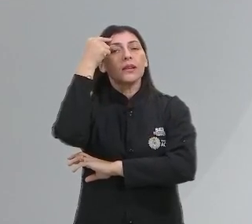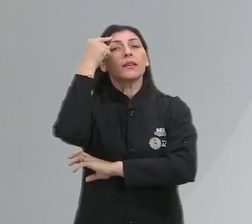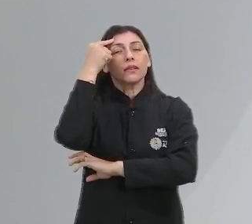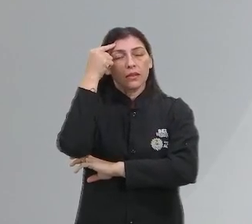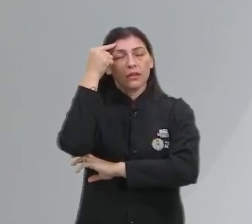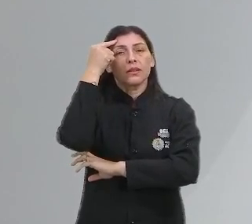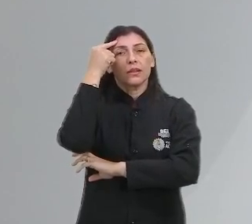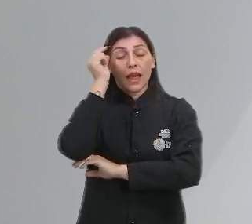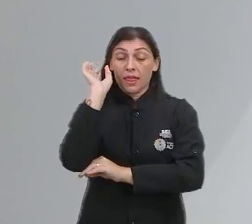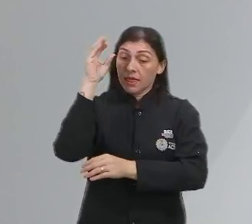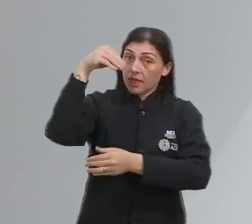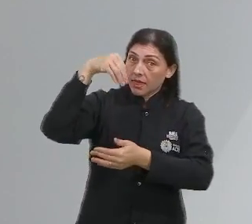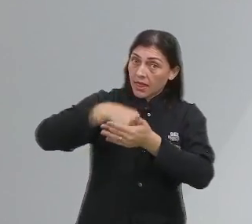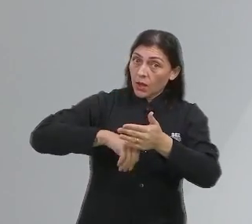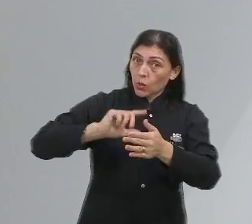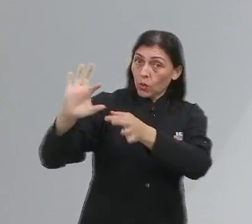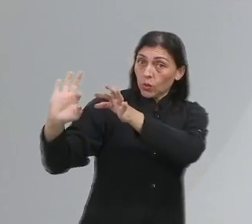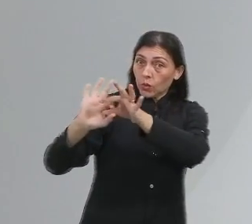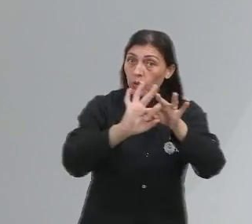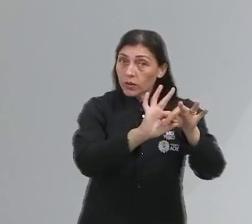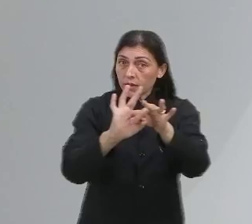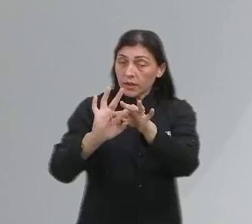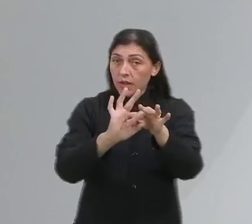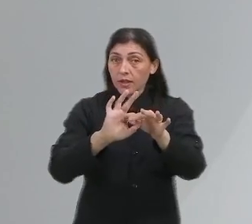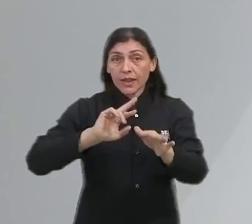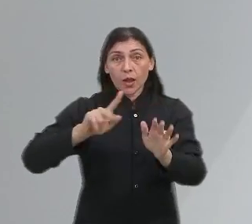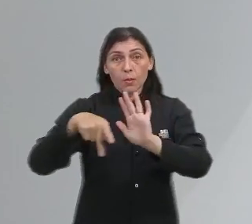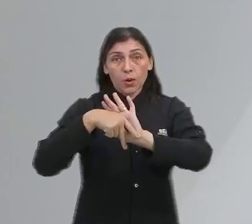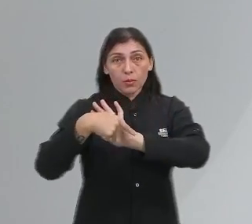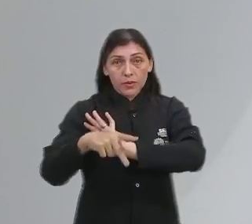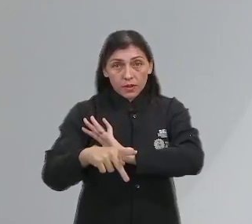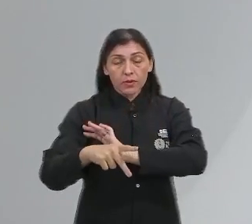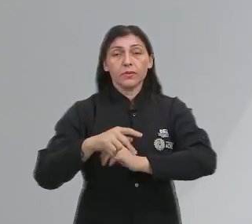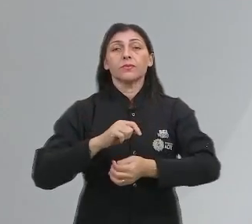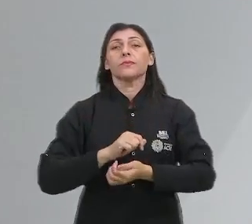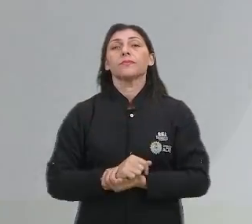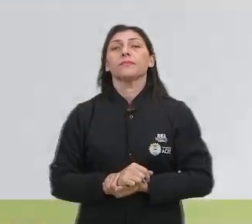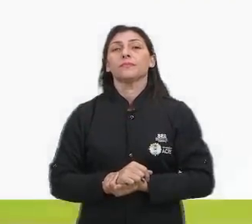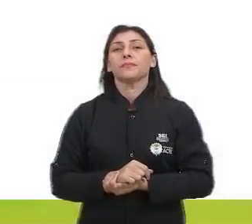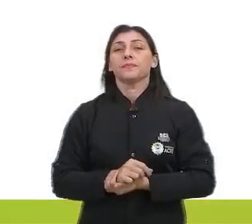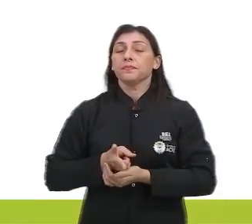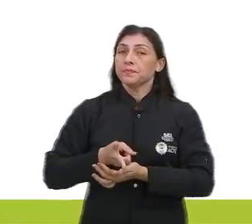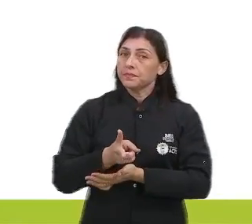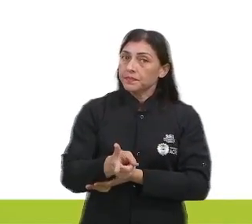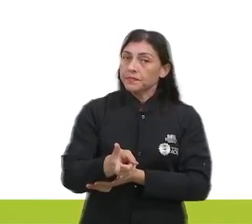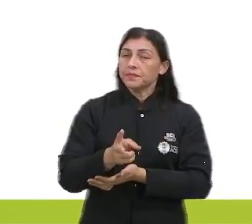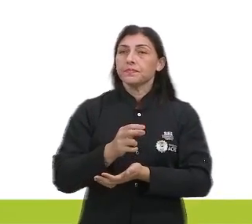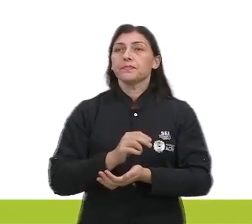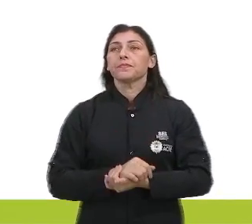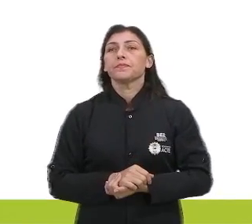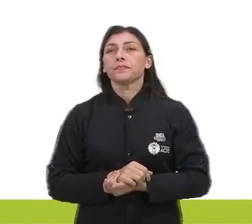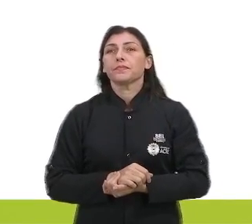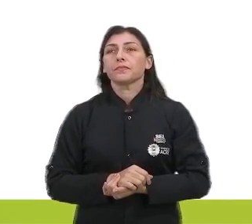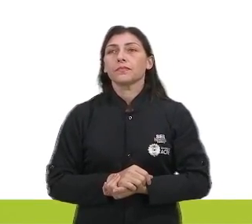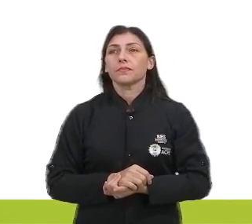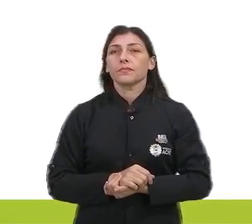lógica dentro de um outro contexto que não lhe pertence. Continuamos aqui, galerinha.